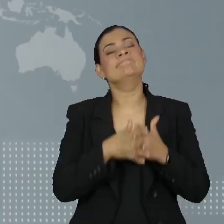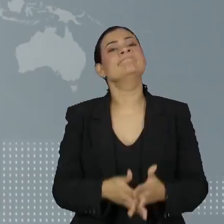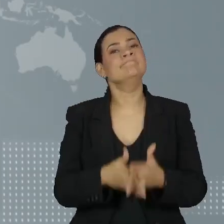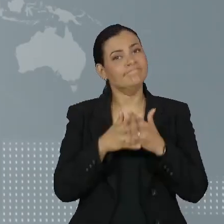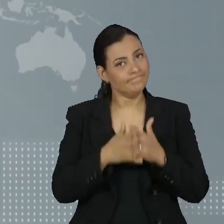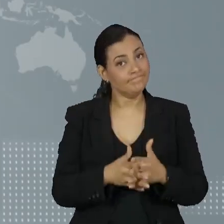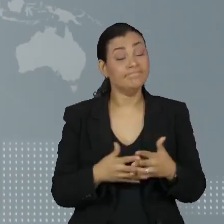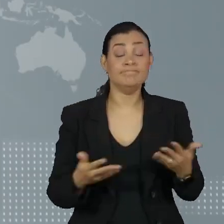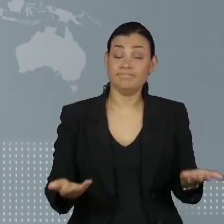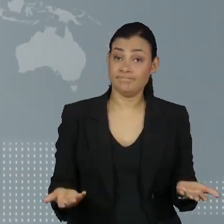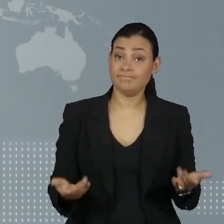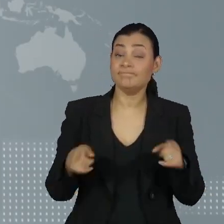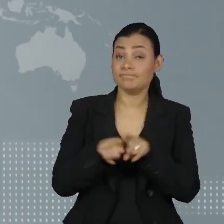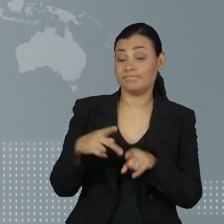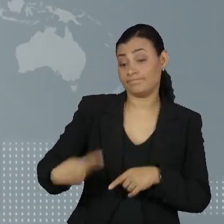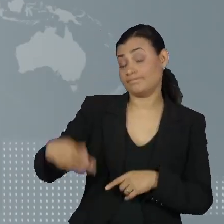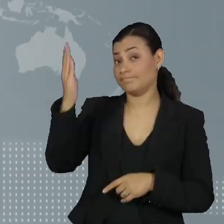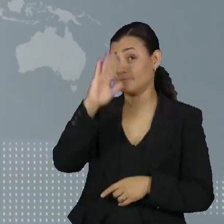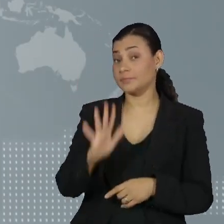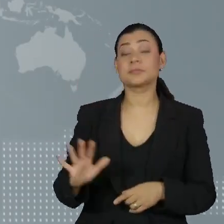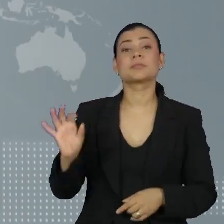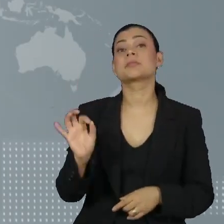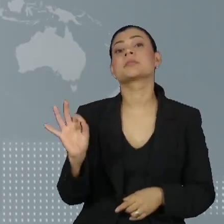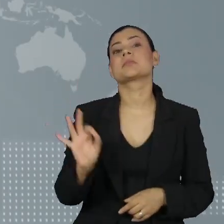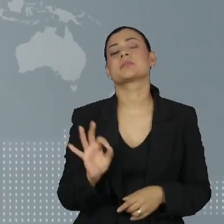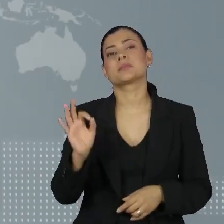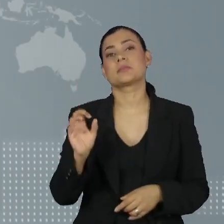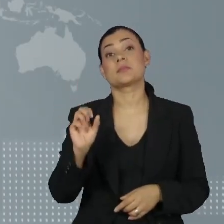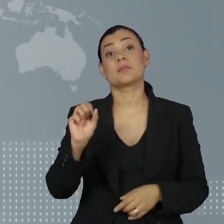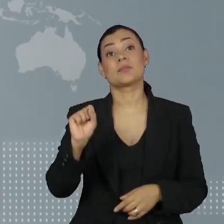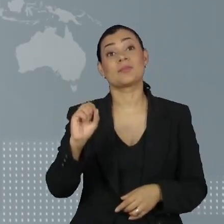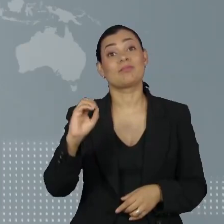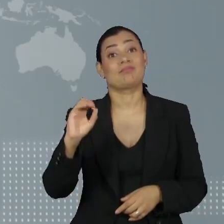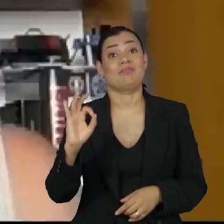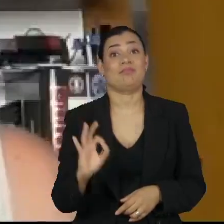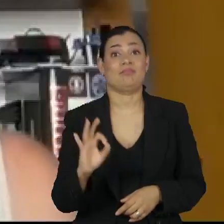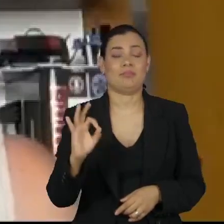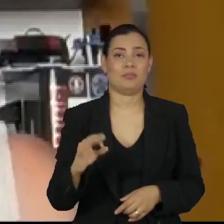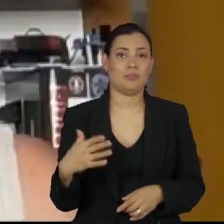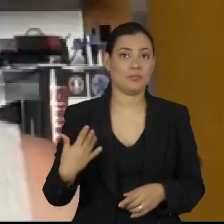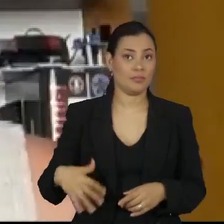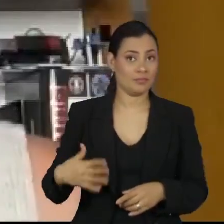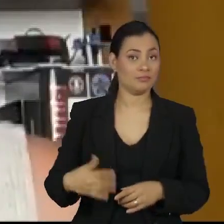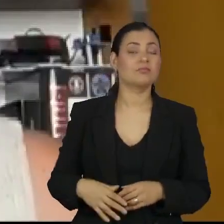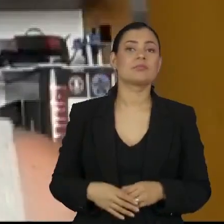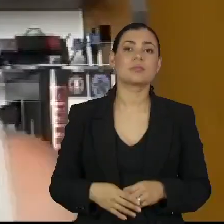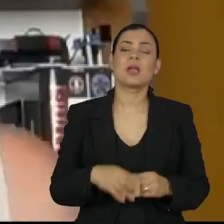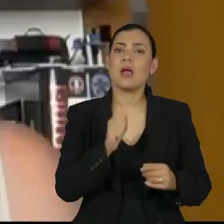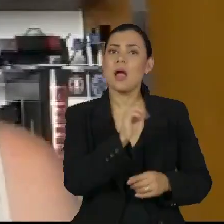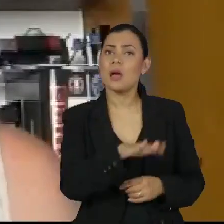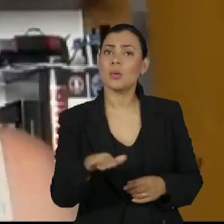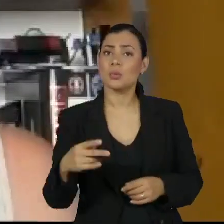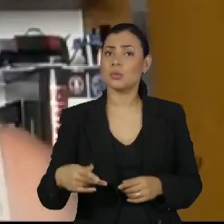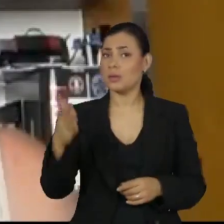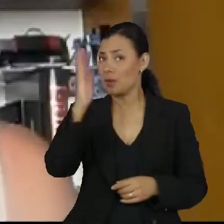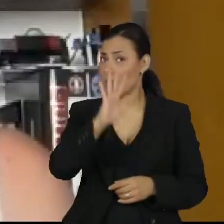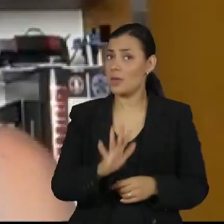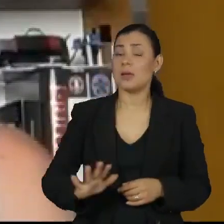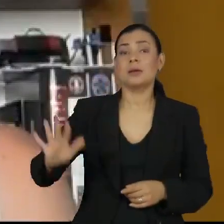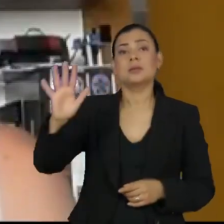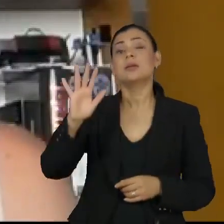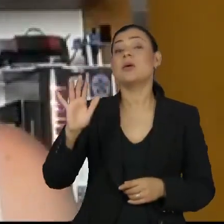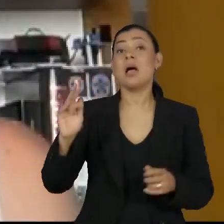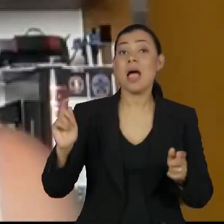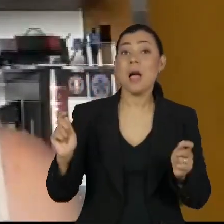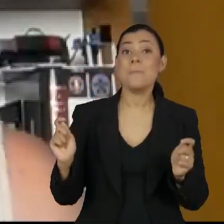e laptops. No Brasil, o percentual chega a 80%. Os nossos estudantes brasileiros, eles têm menos